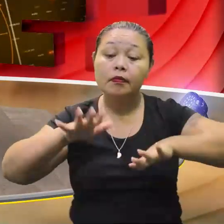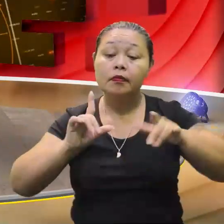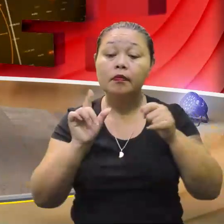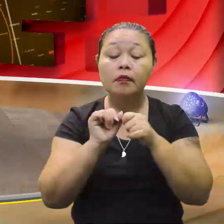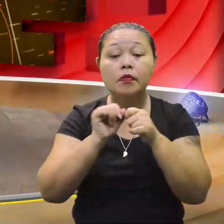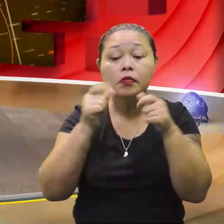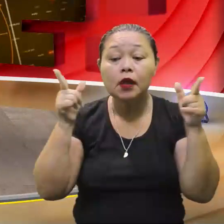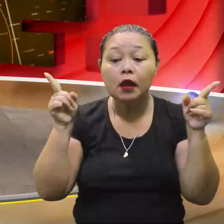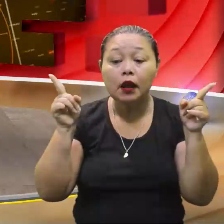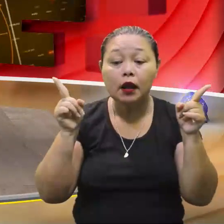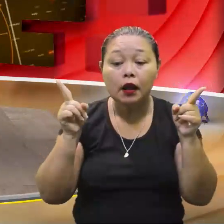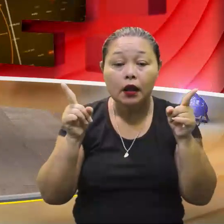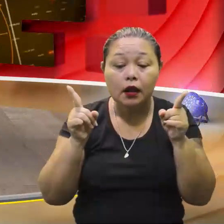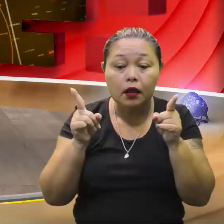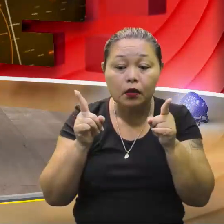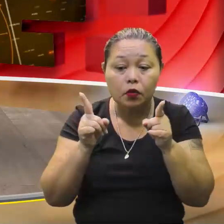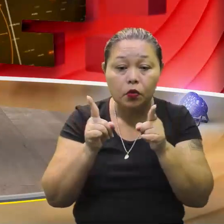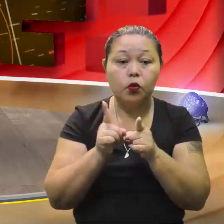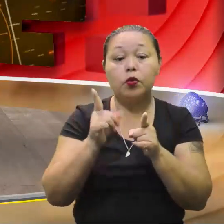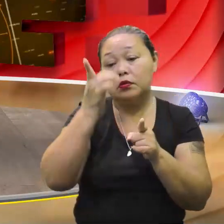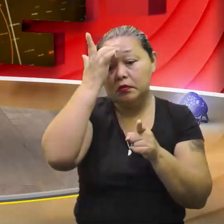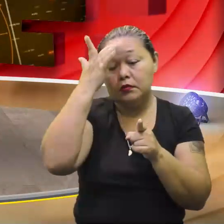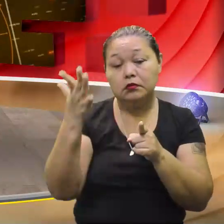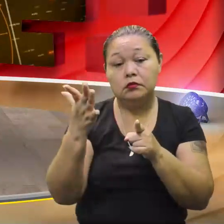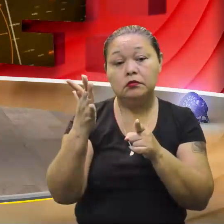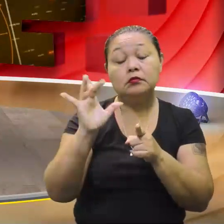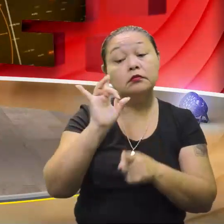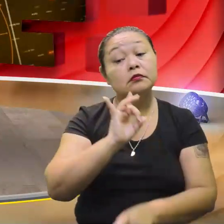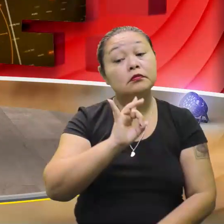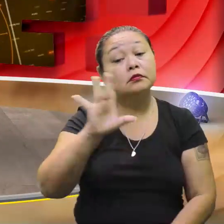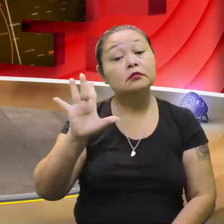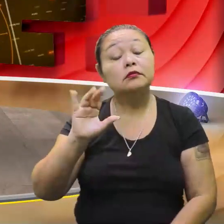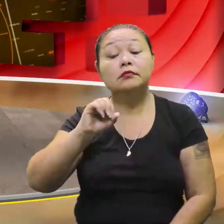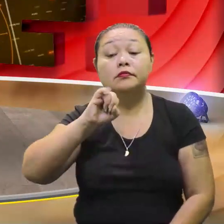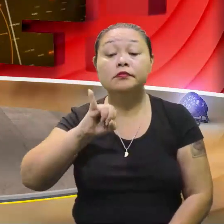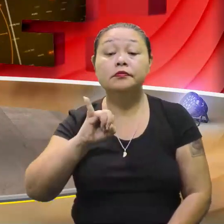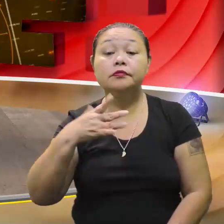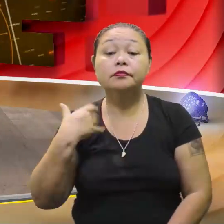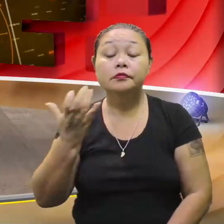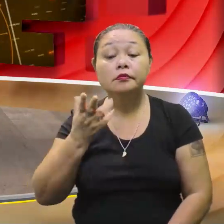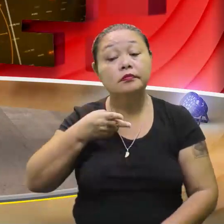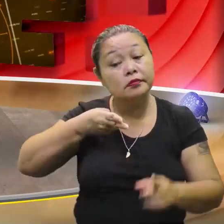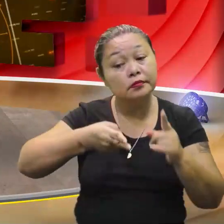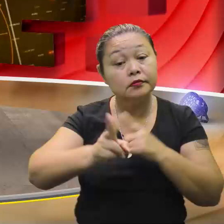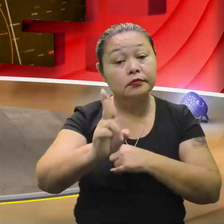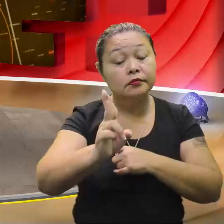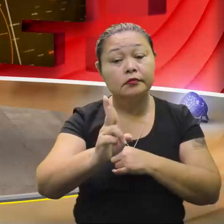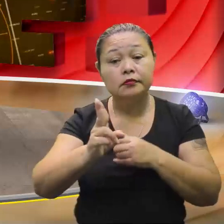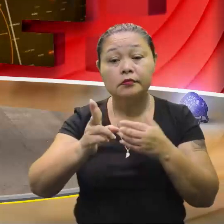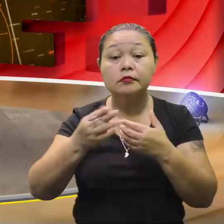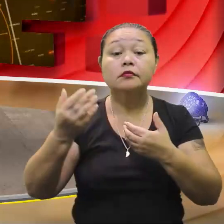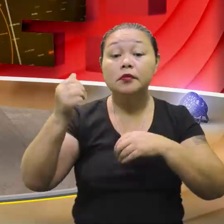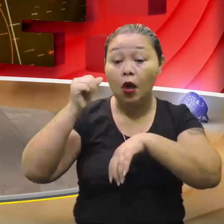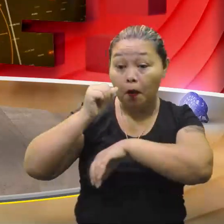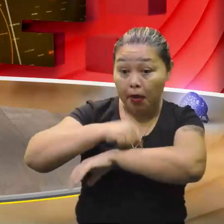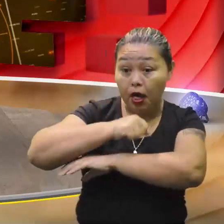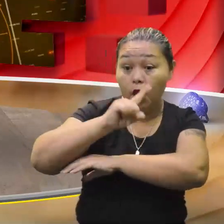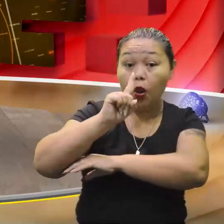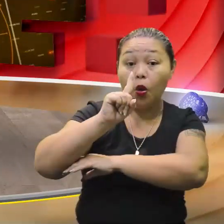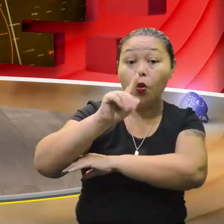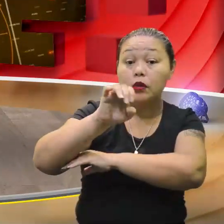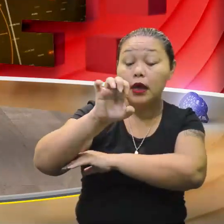simplificadas, de um jeito mais fácil. Só que se eu quiser continuar no melô da equação,